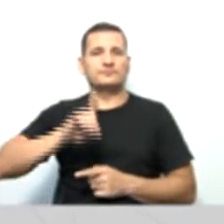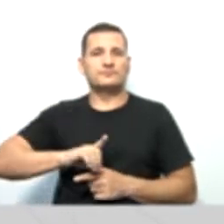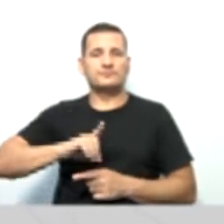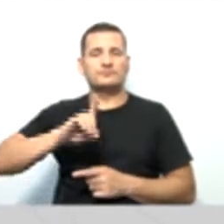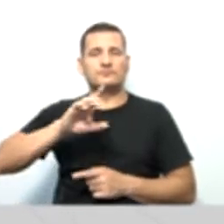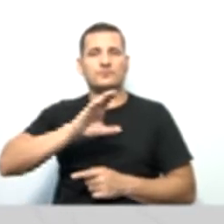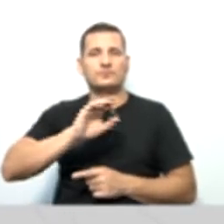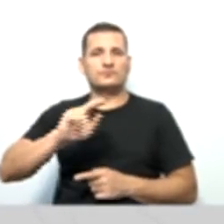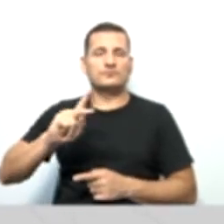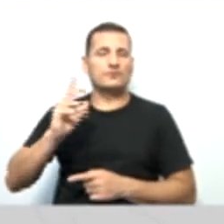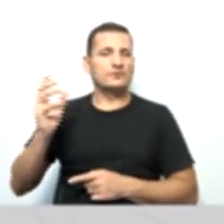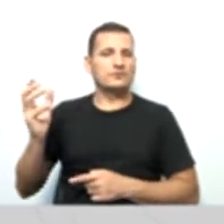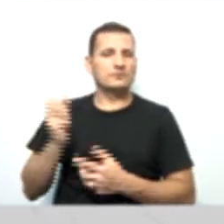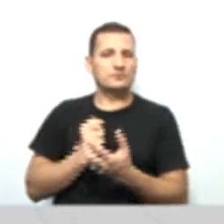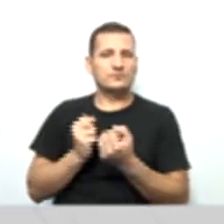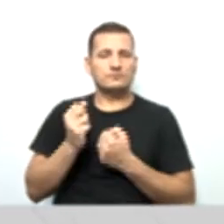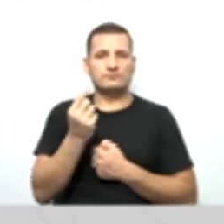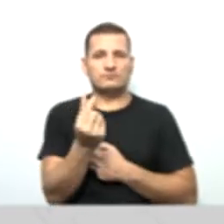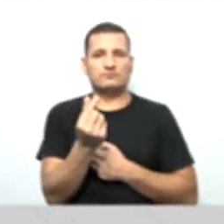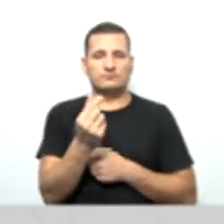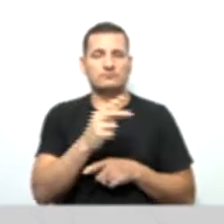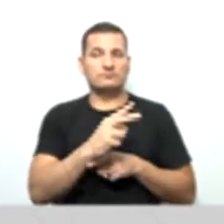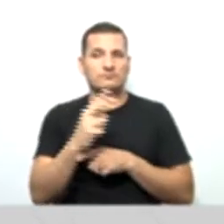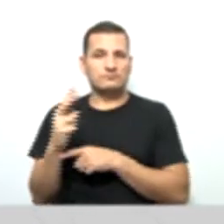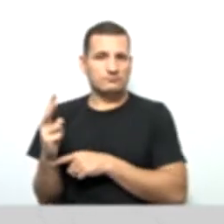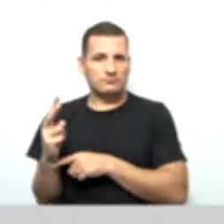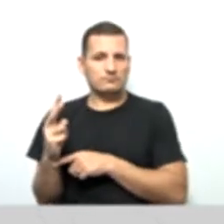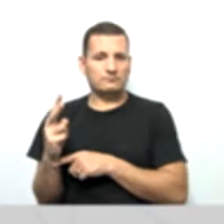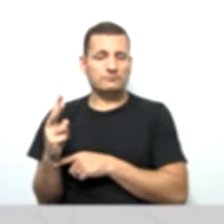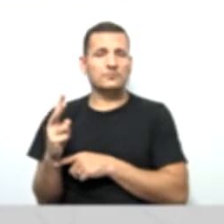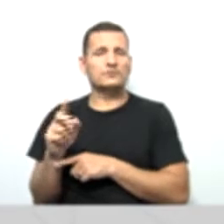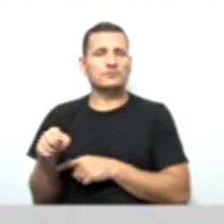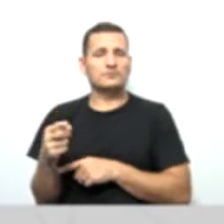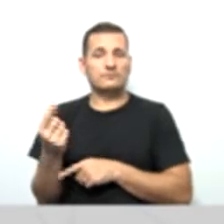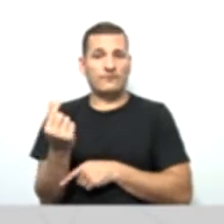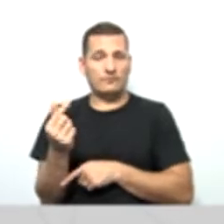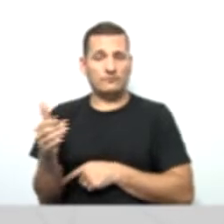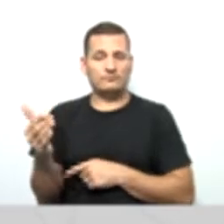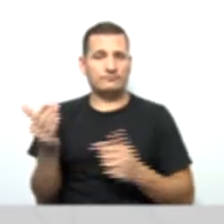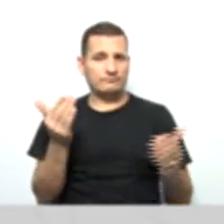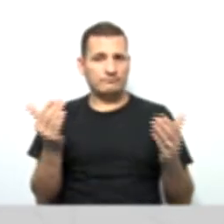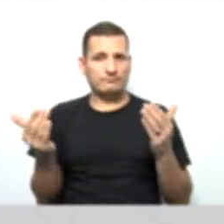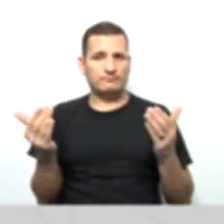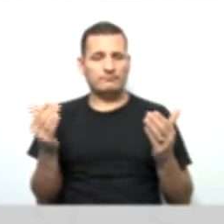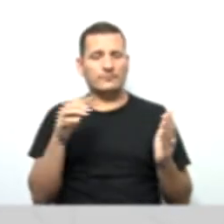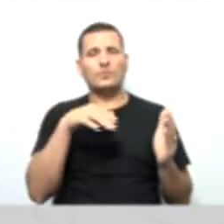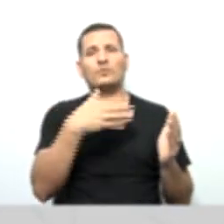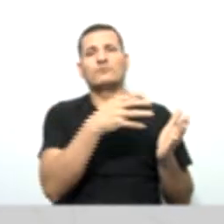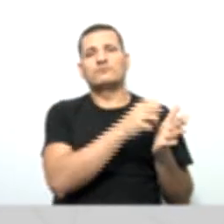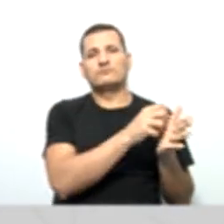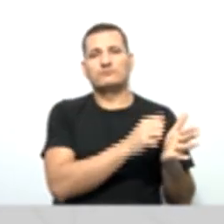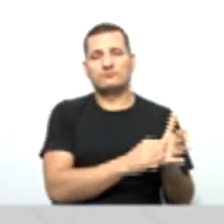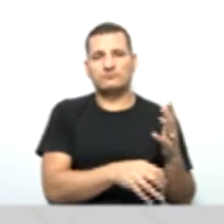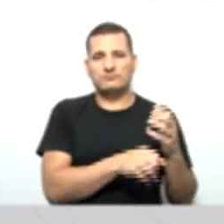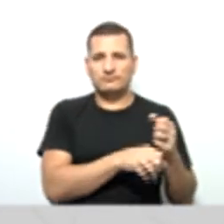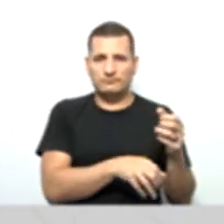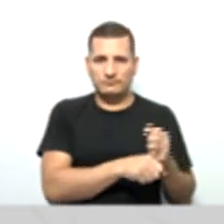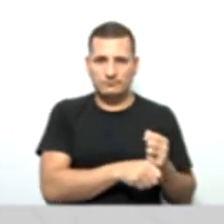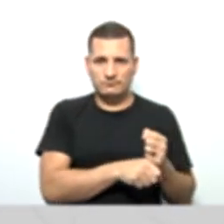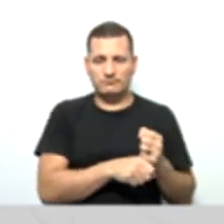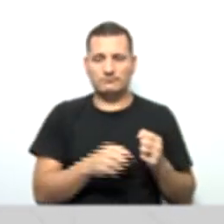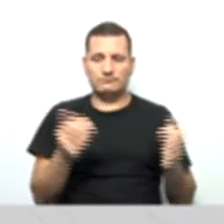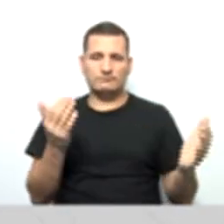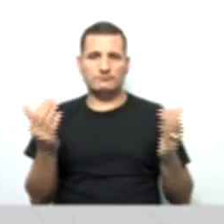o valor financiado e comparar esses valores com os registrados contabilmente em